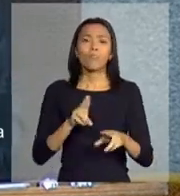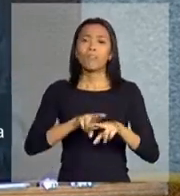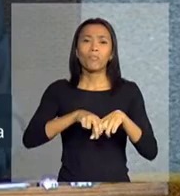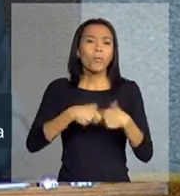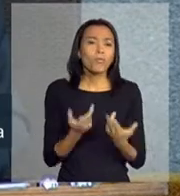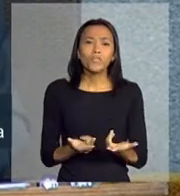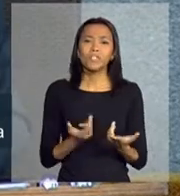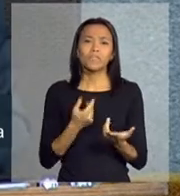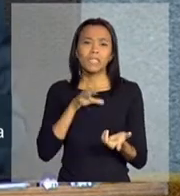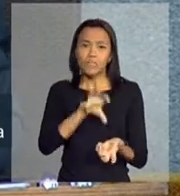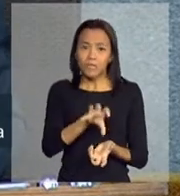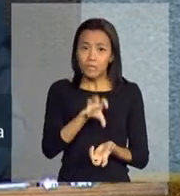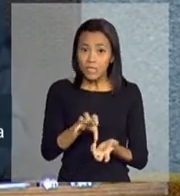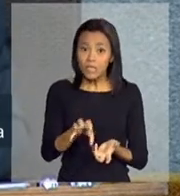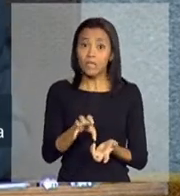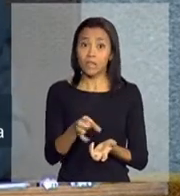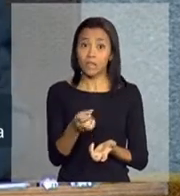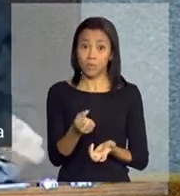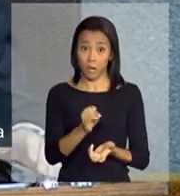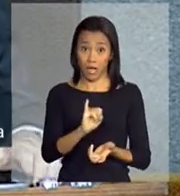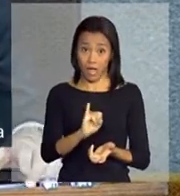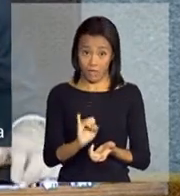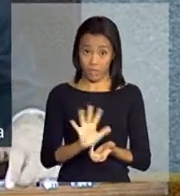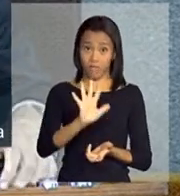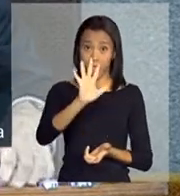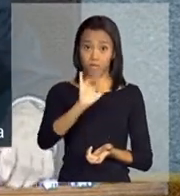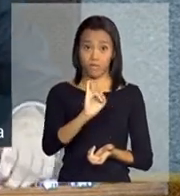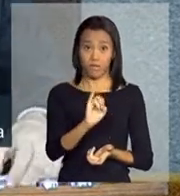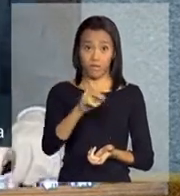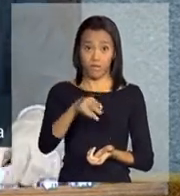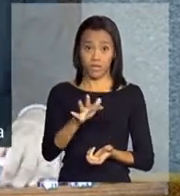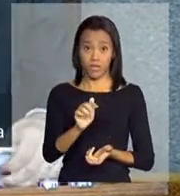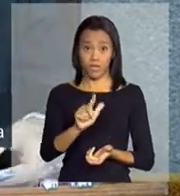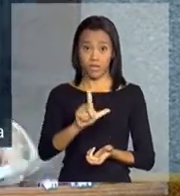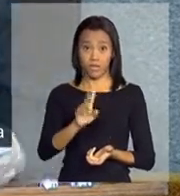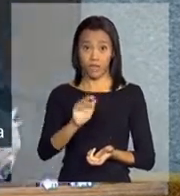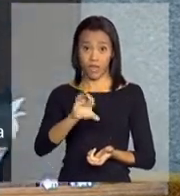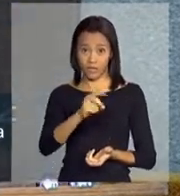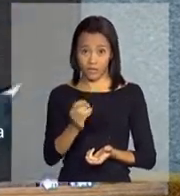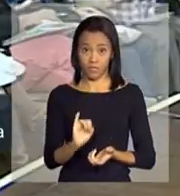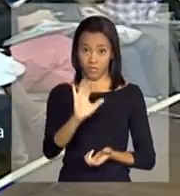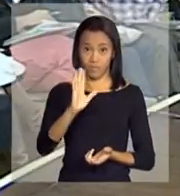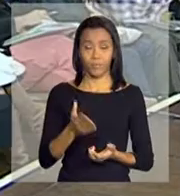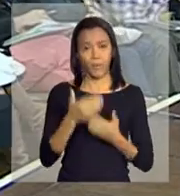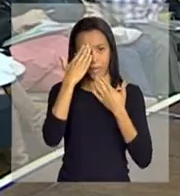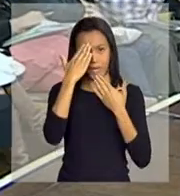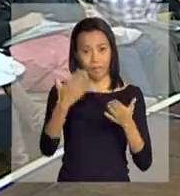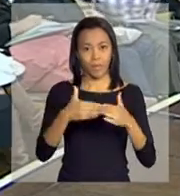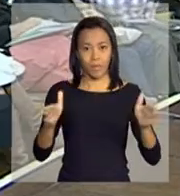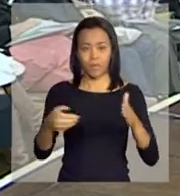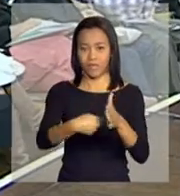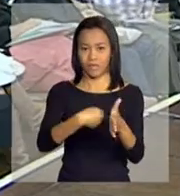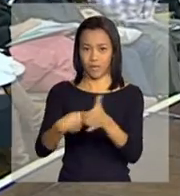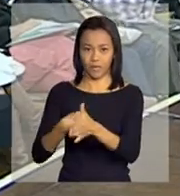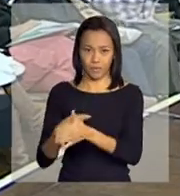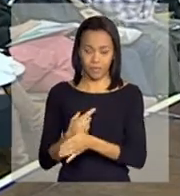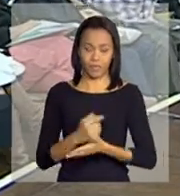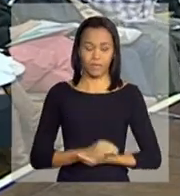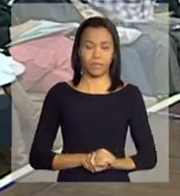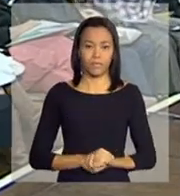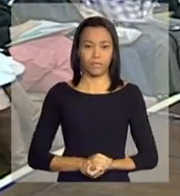afetando bastante a nossa inflação. Agora, que abrimos para perguntas, não Obrigada, senhor André. Obrigada.